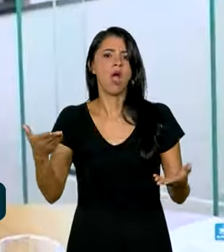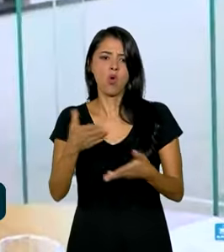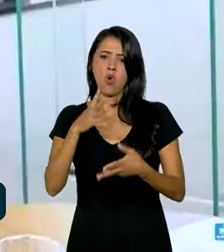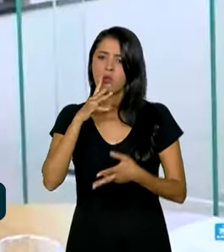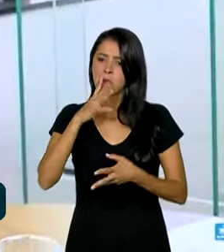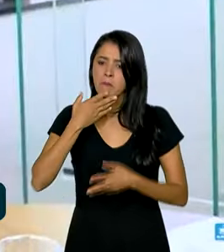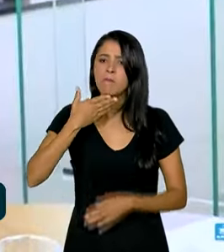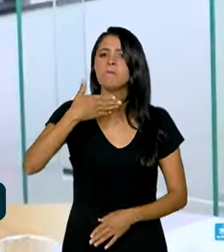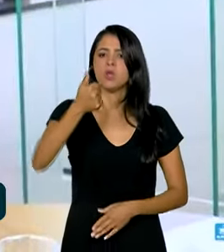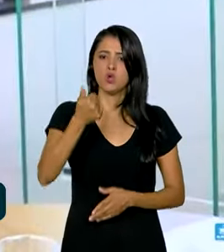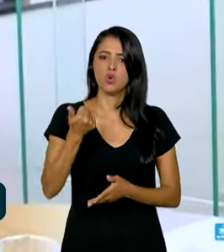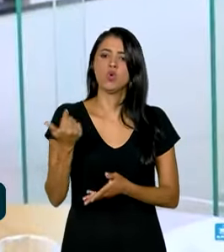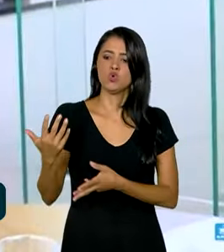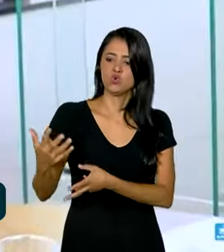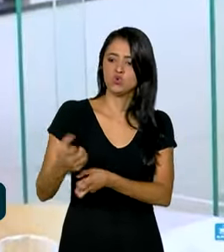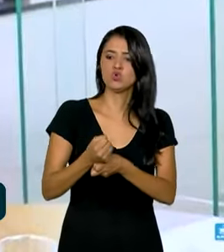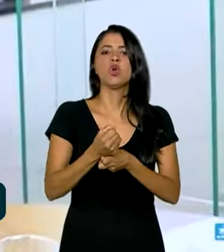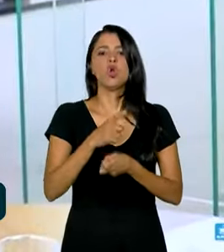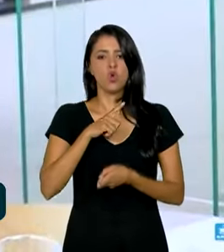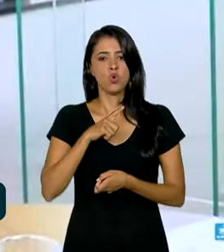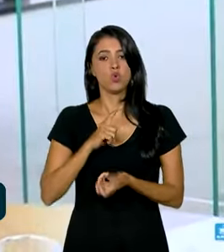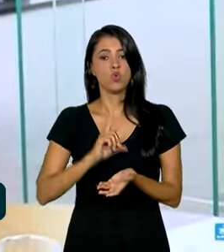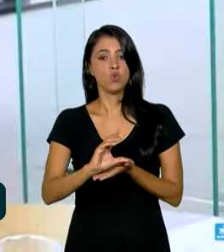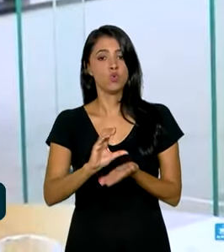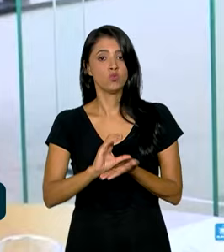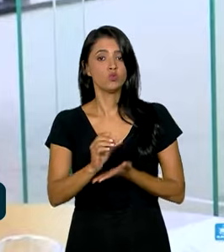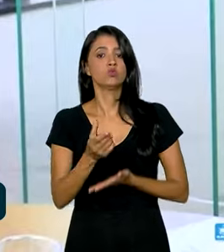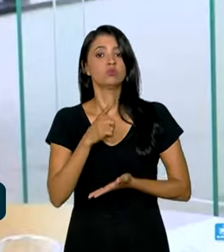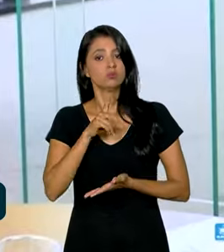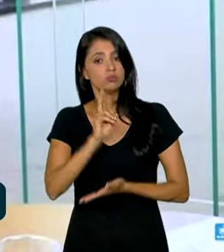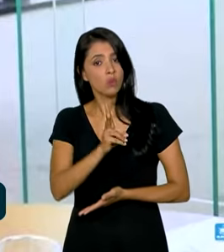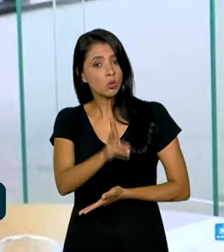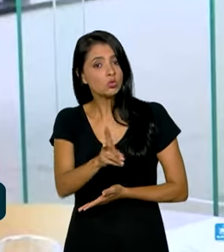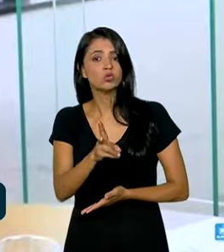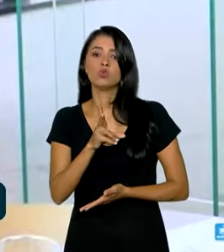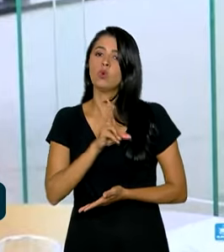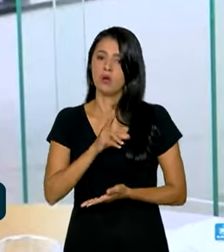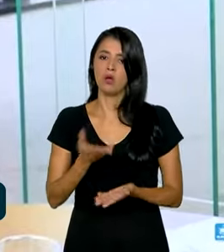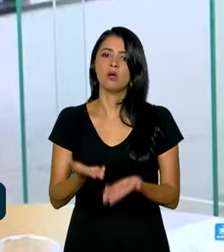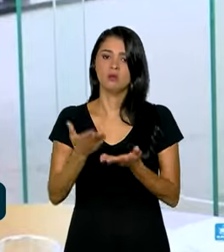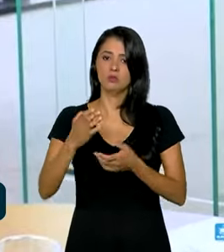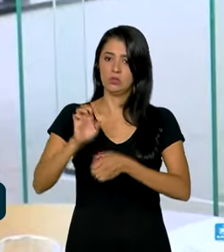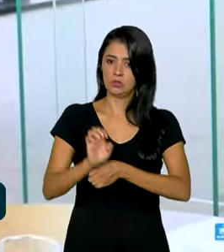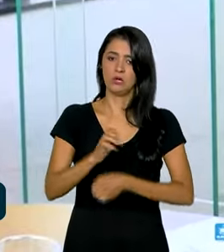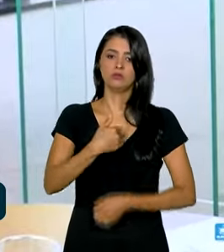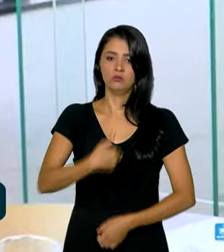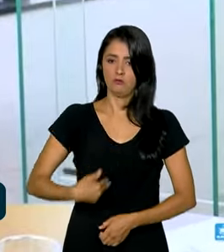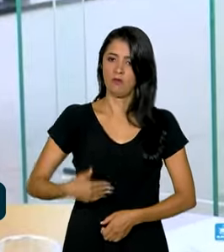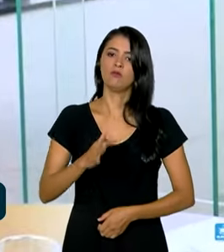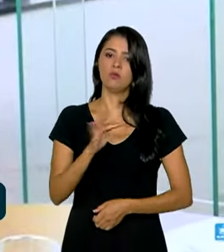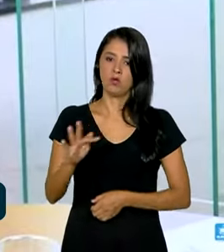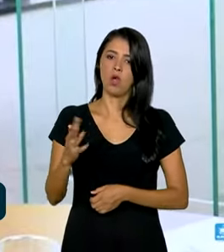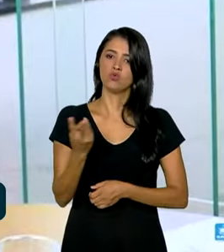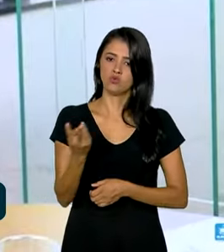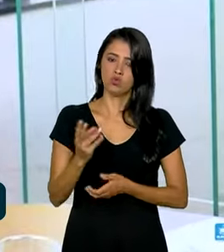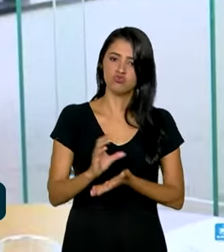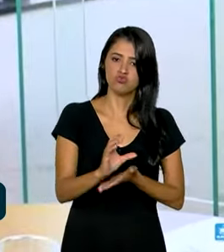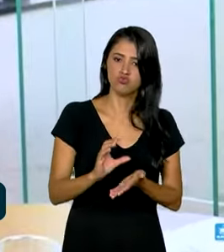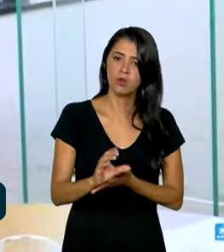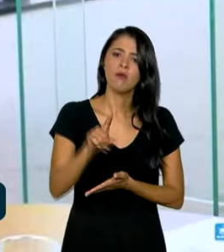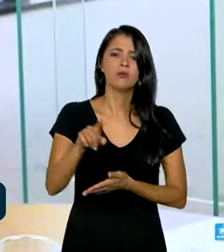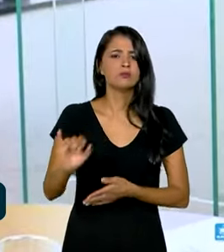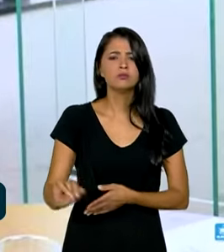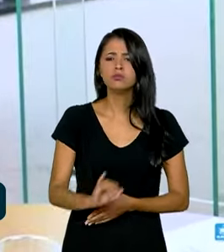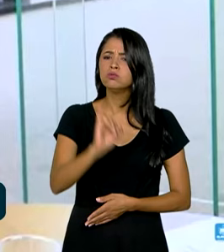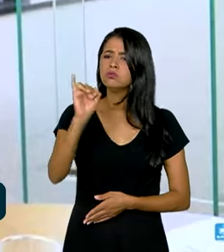conjuntamente os investimentos do governo do Estado e do governo federal para manter isso para o cidadão. Porque isso é muito importante para a gente, Paulo. É